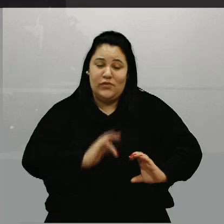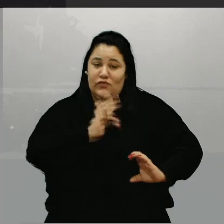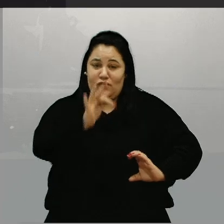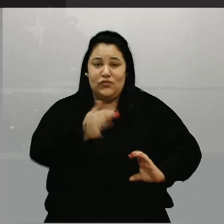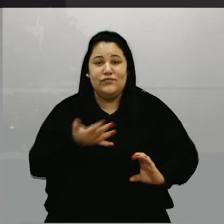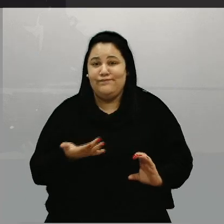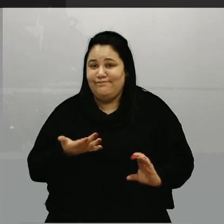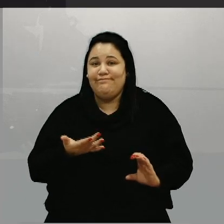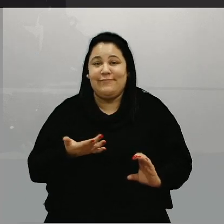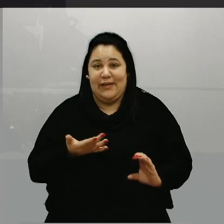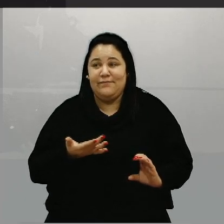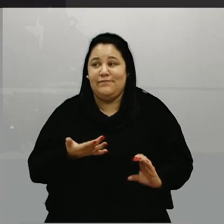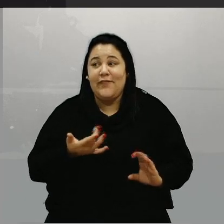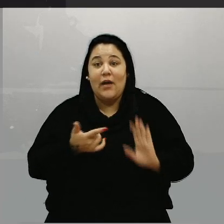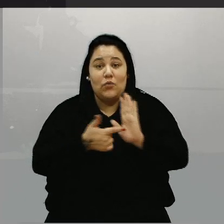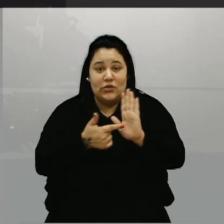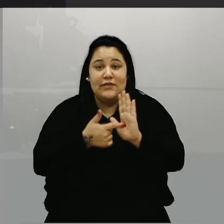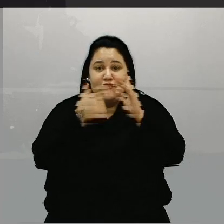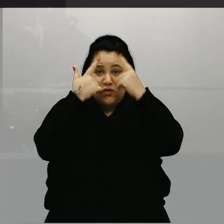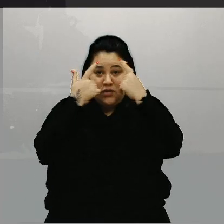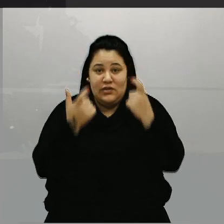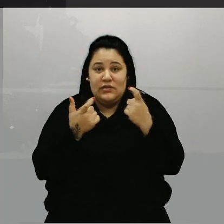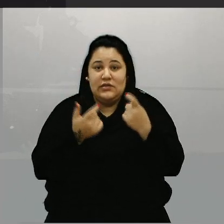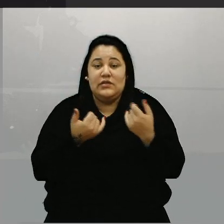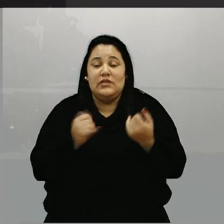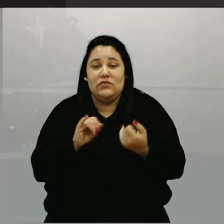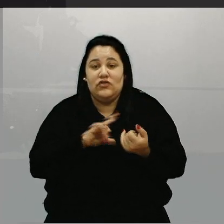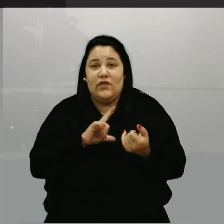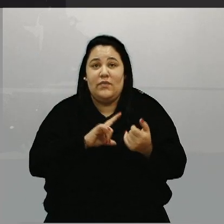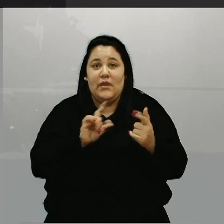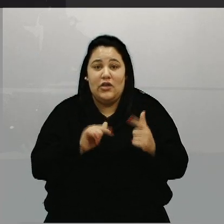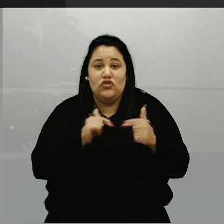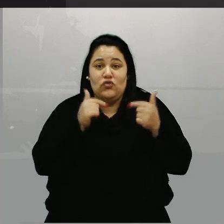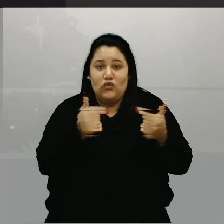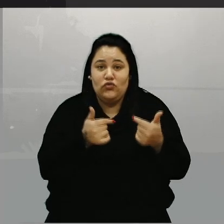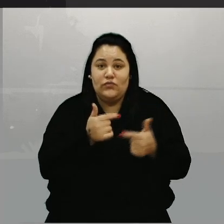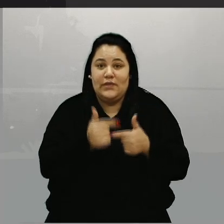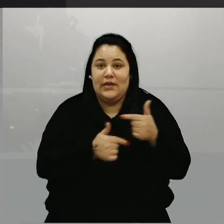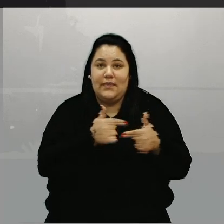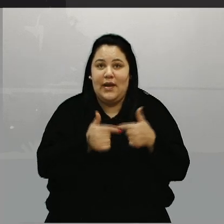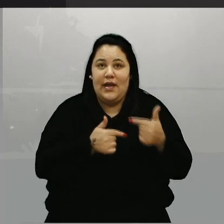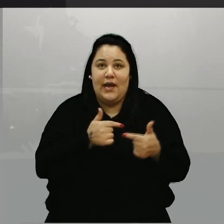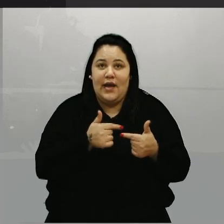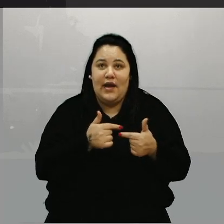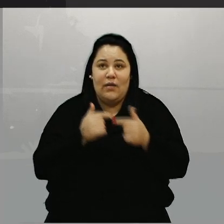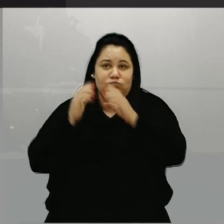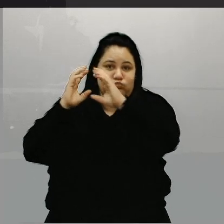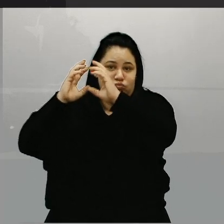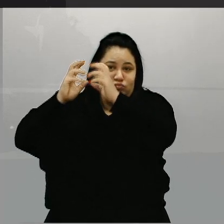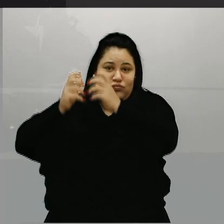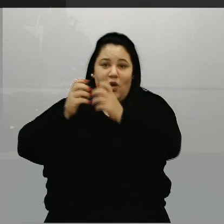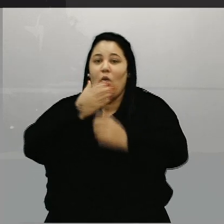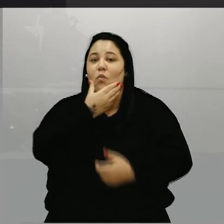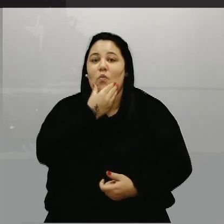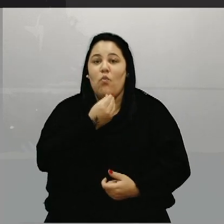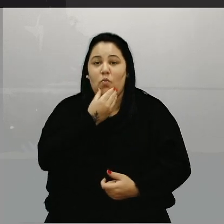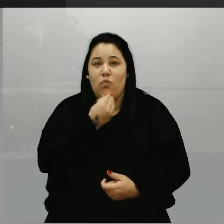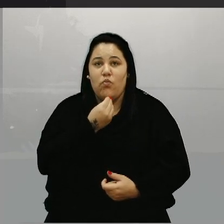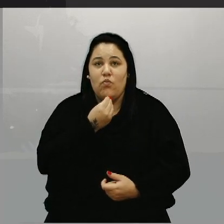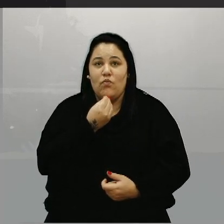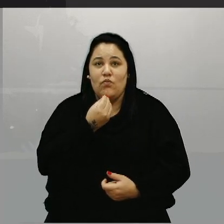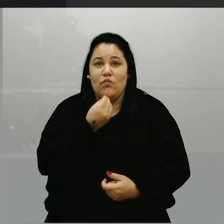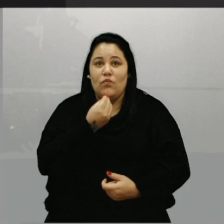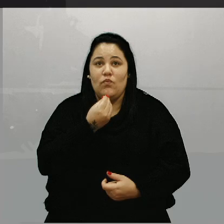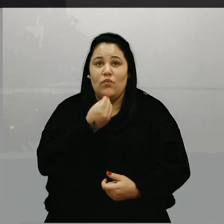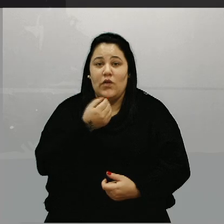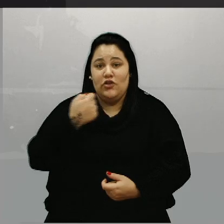Então, se a gente não agir de alguma forma para trabalhar a mente desses homens, se a gente não ampará-los, se a